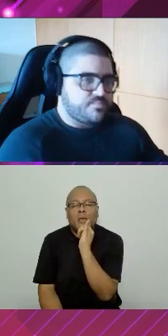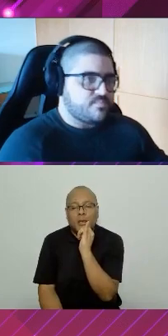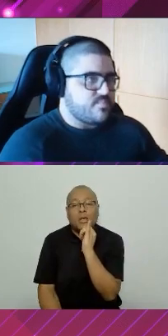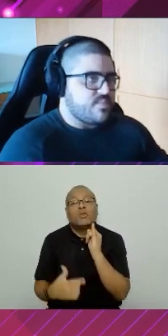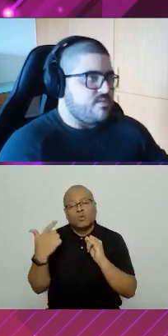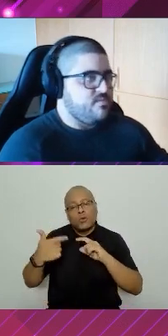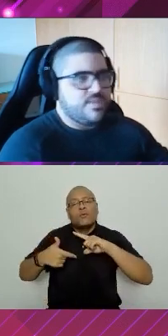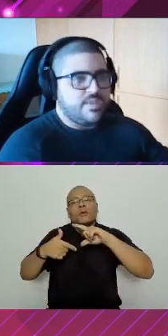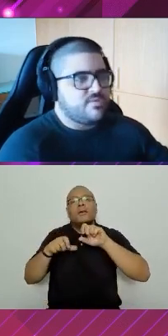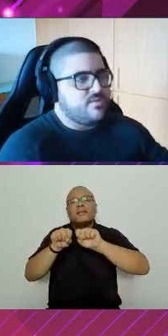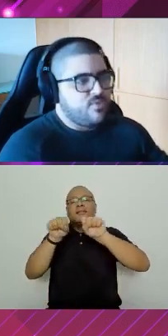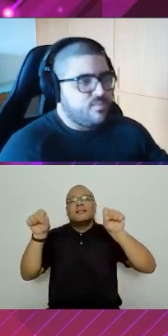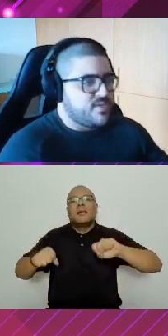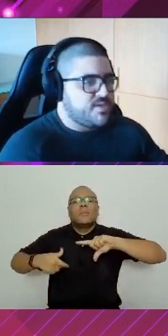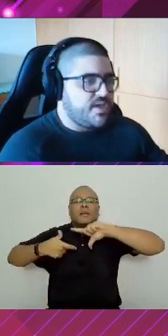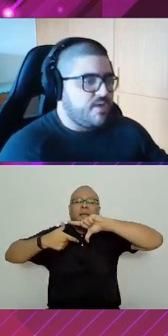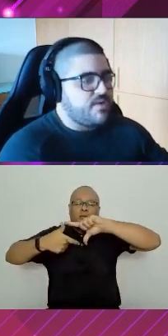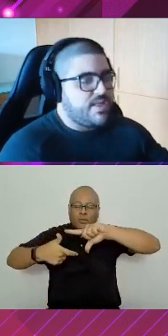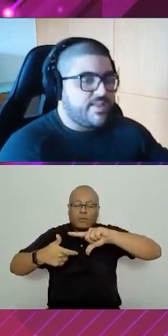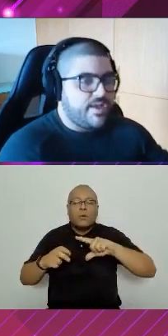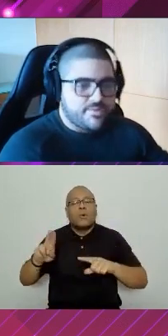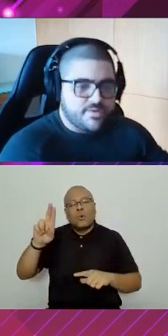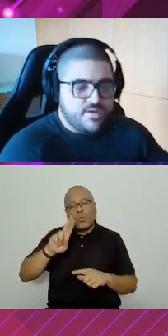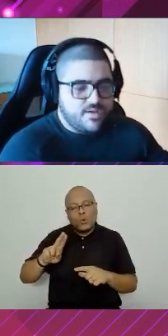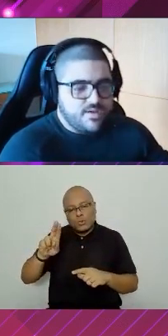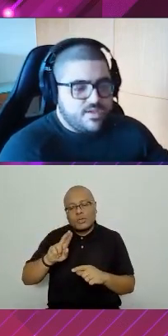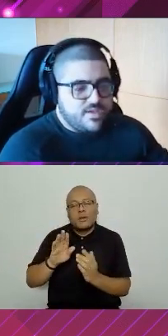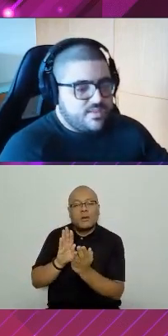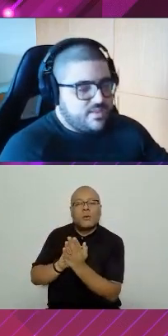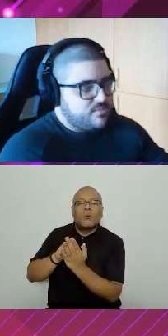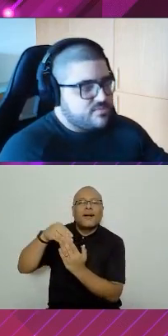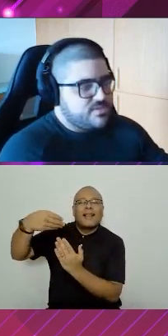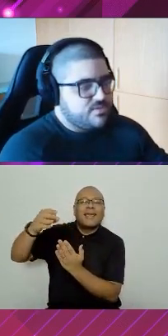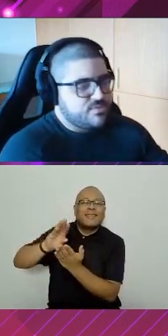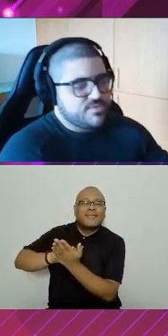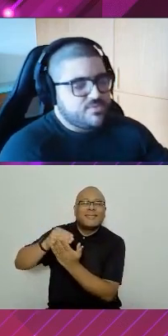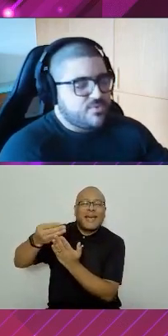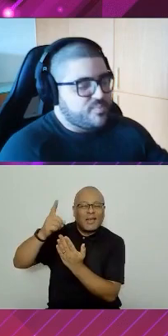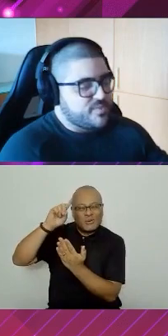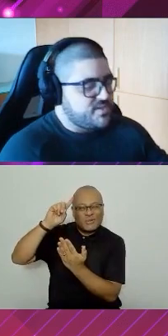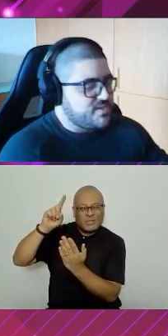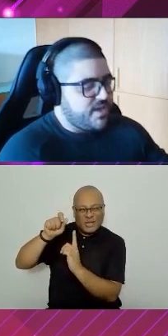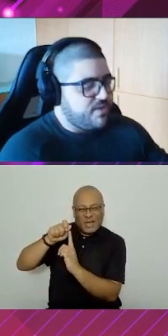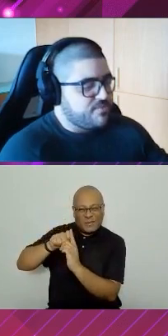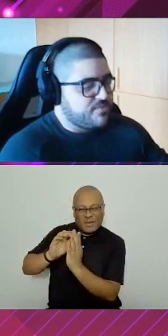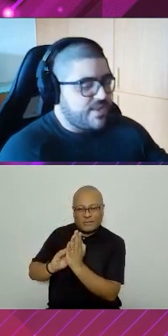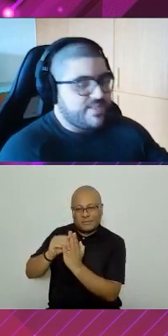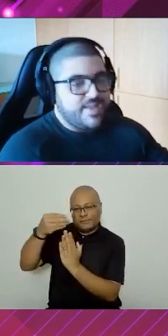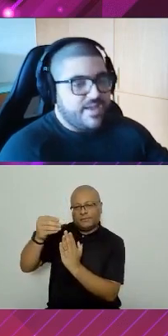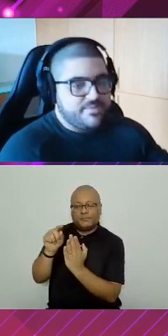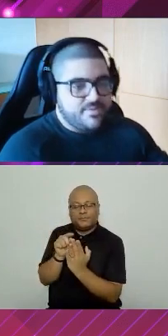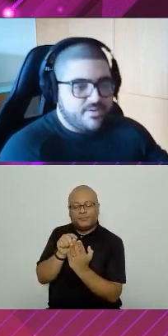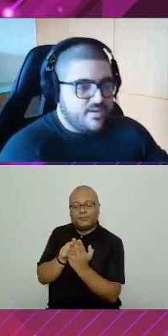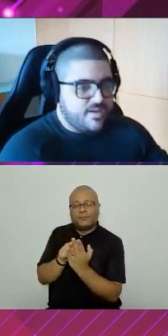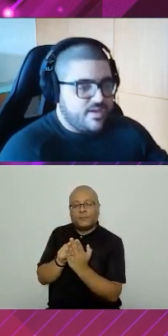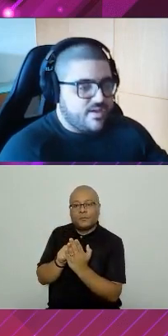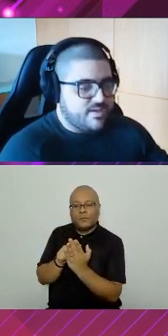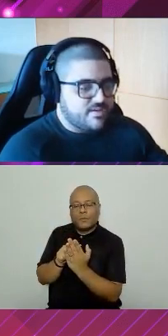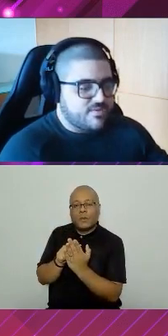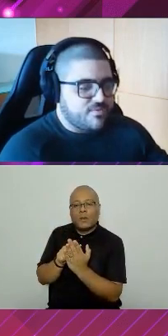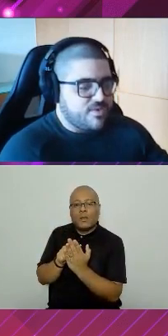novo. Você está usando um componente que é um calendário. Então, se eu estou usando um componente que é um calendário,